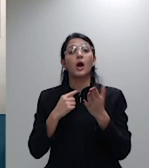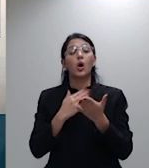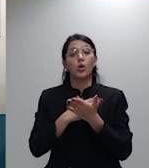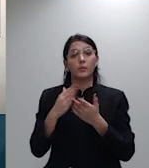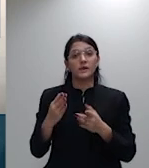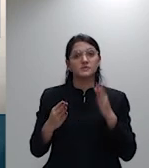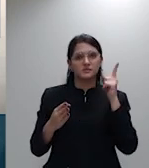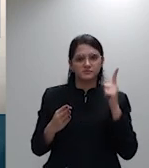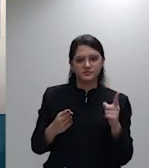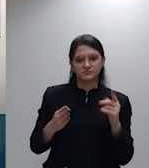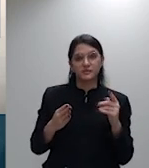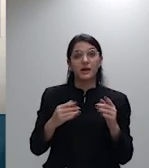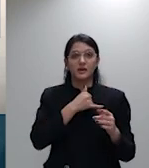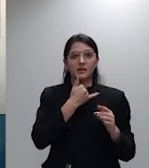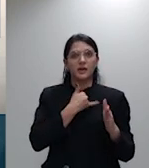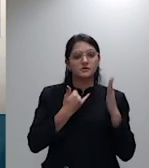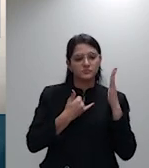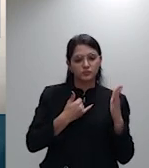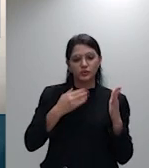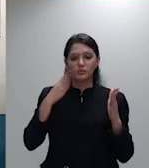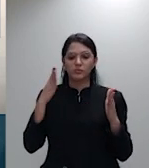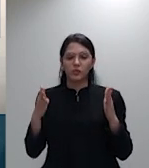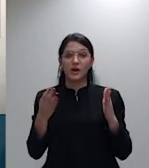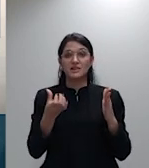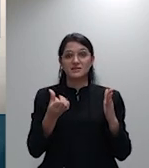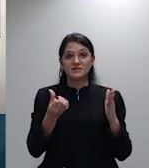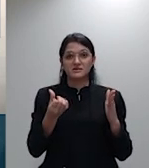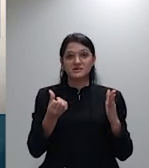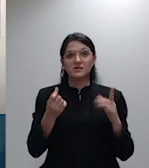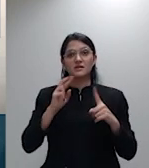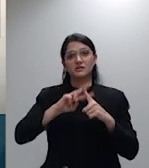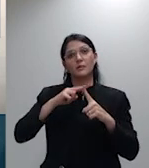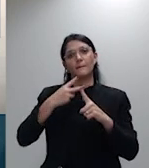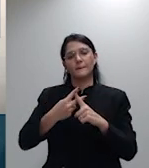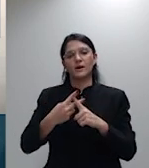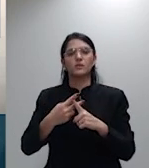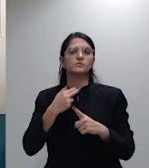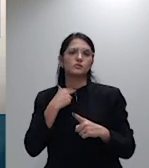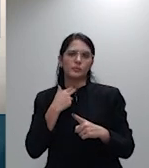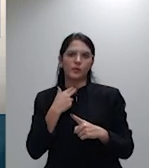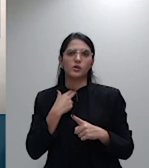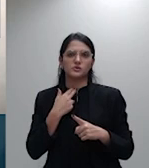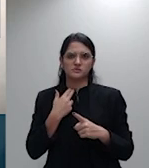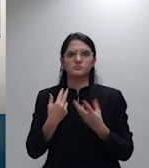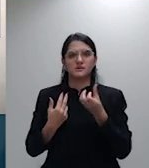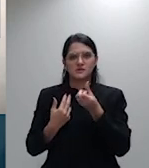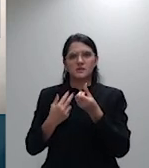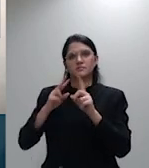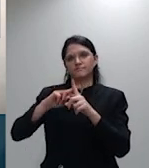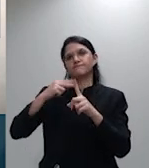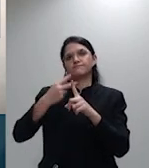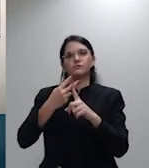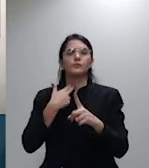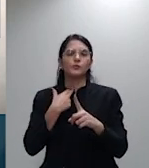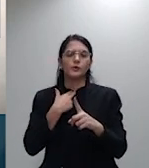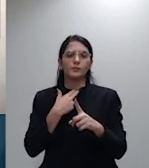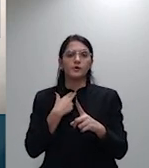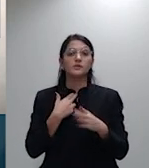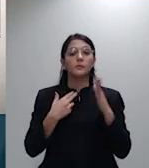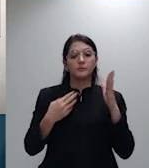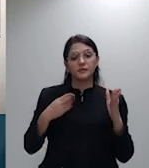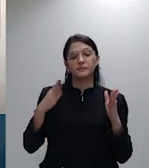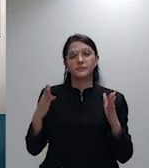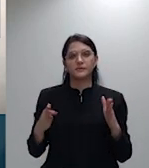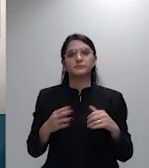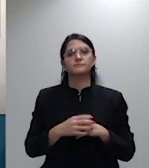maiores e nem a avaliação da sétima para a terceira pode ser maior que a média das antecessores das antecedentes a